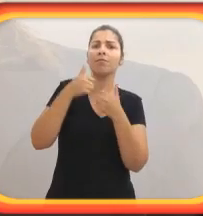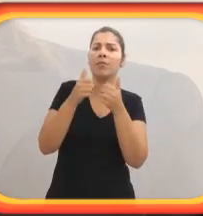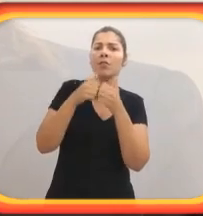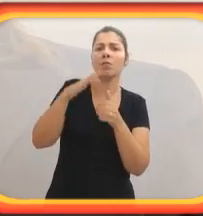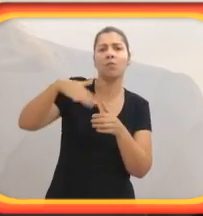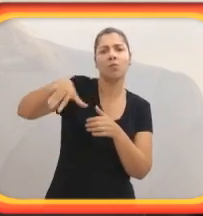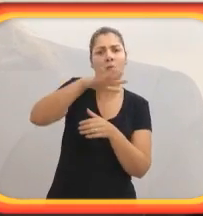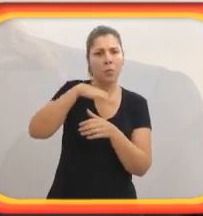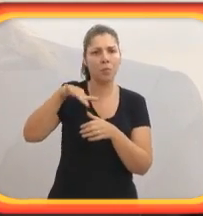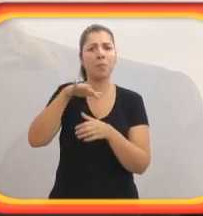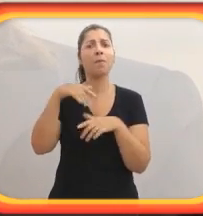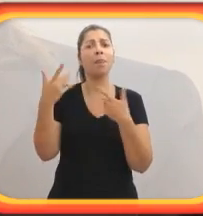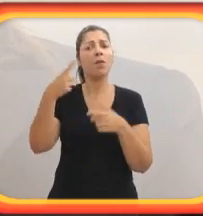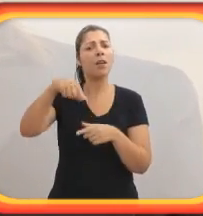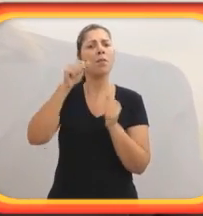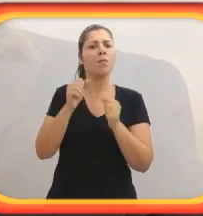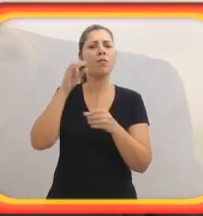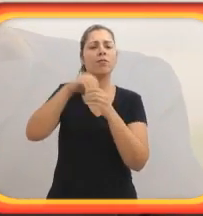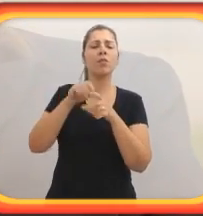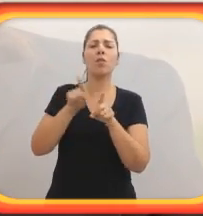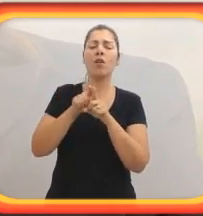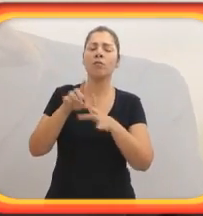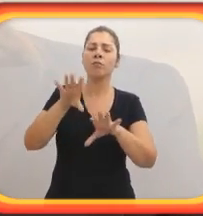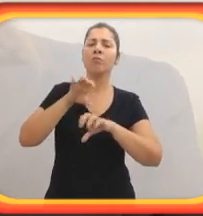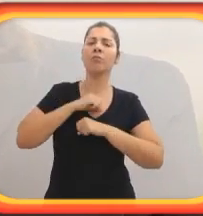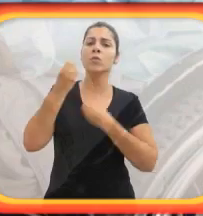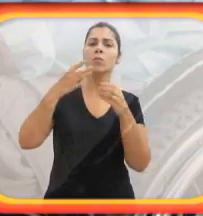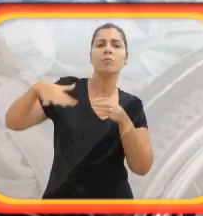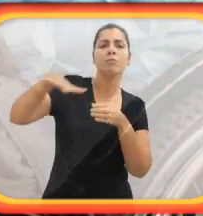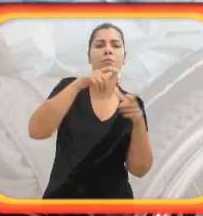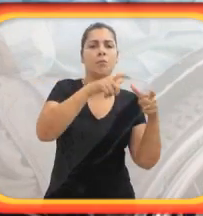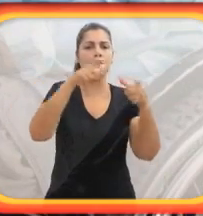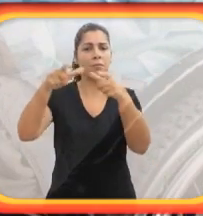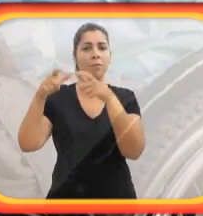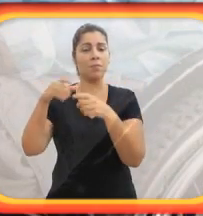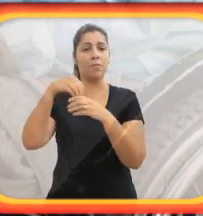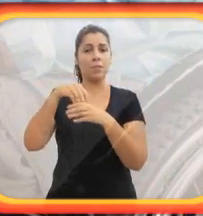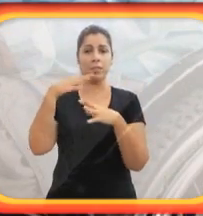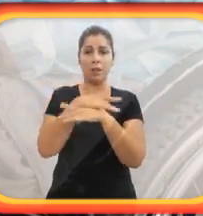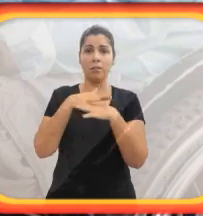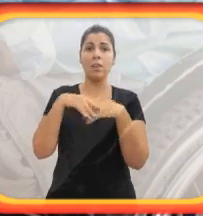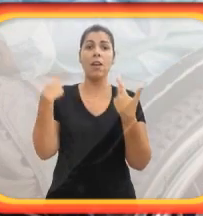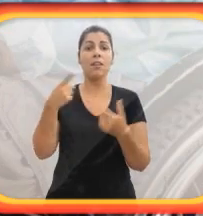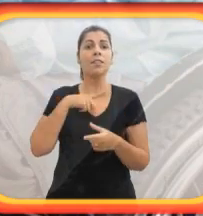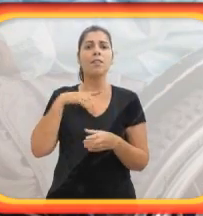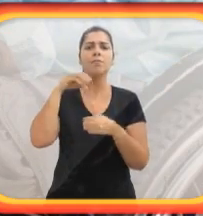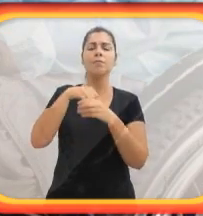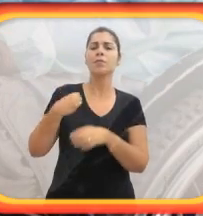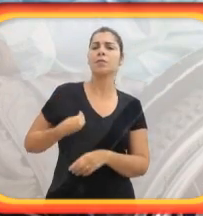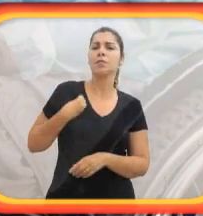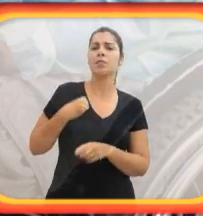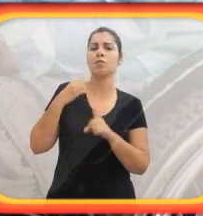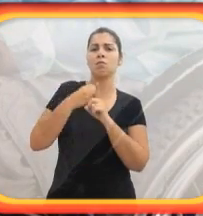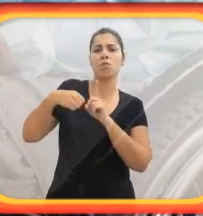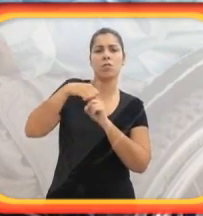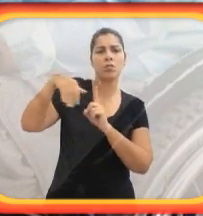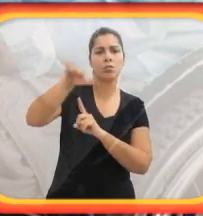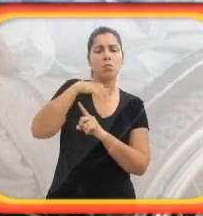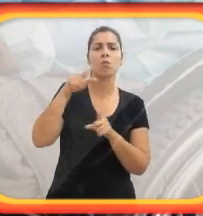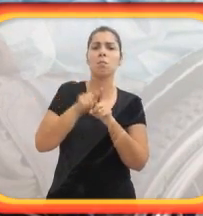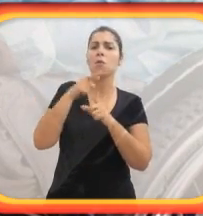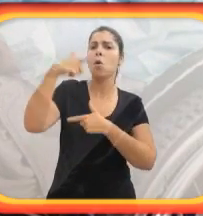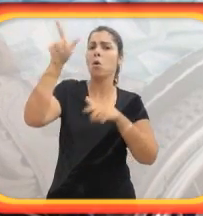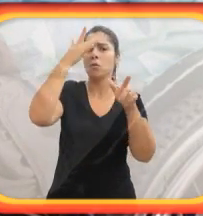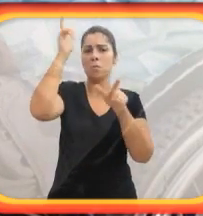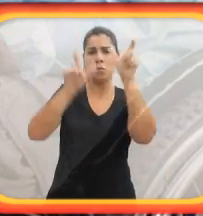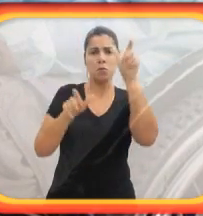adaptado para que as pessoas possam entrar e sair do transporte público, para que elas possam usufruir dos espaços da cidade, para que elas possam